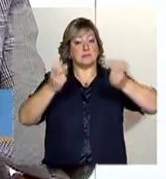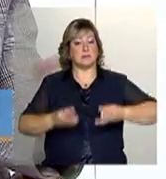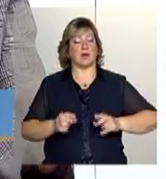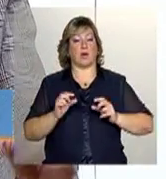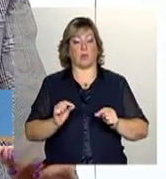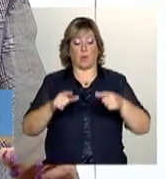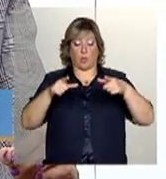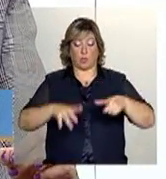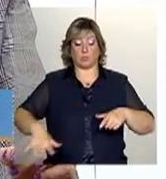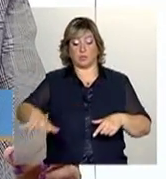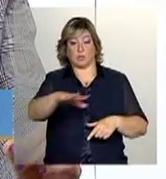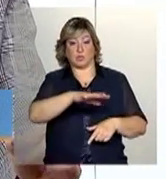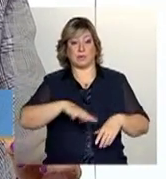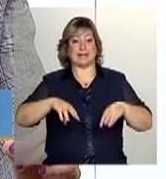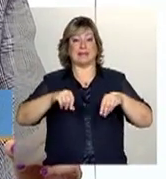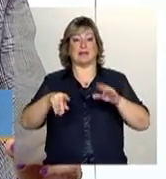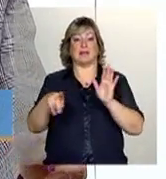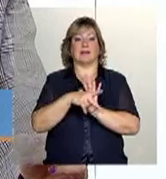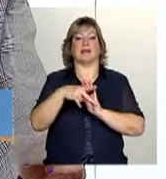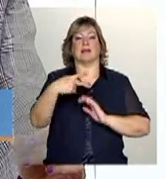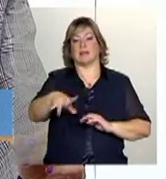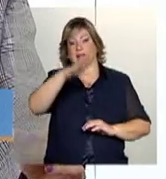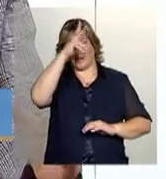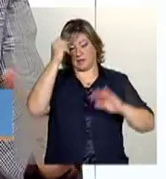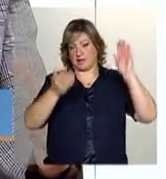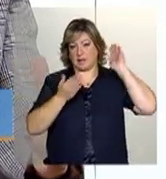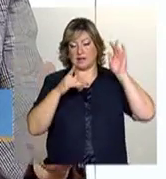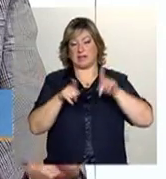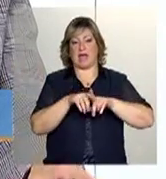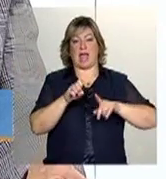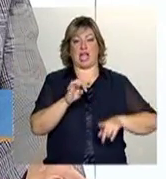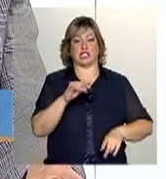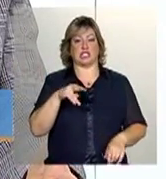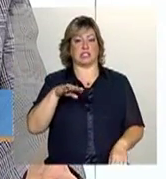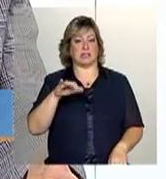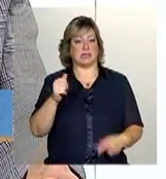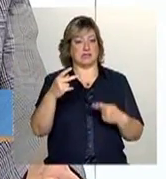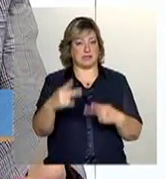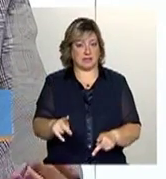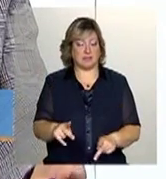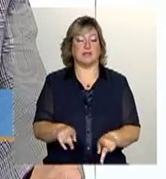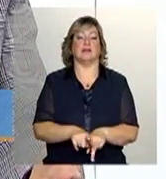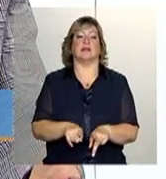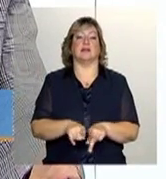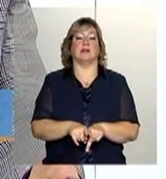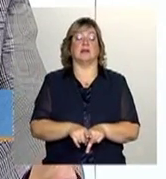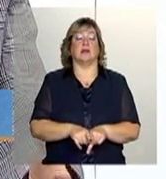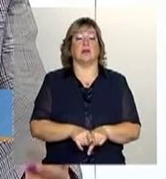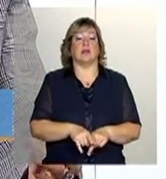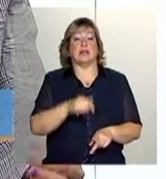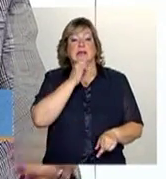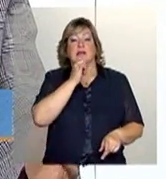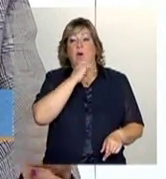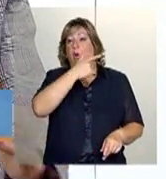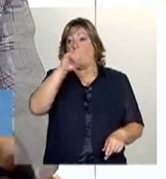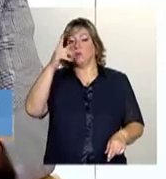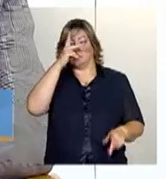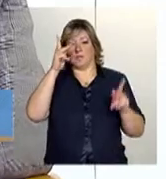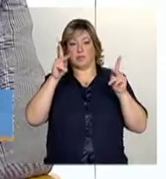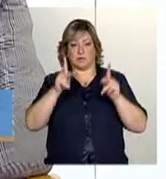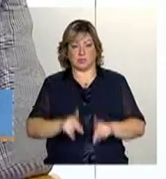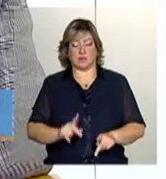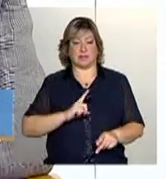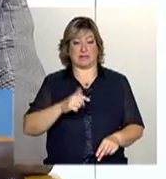indígena e ao povo, de onde eles vêm, a sua etnia. E no caso das outras populações, dos outros